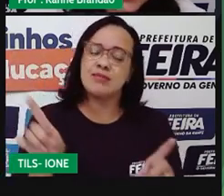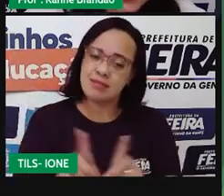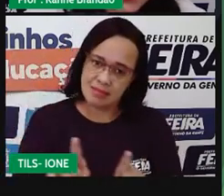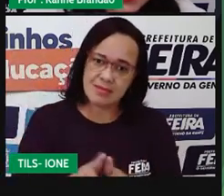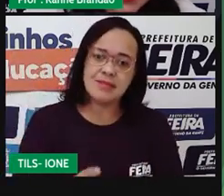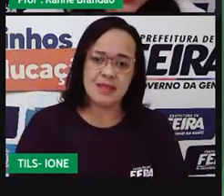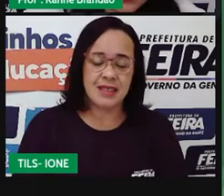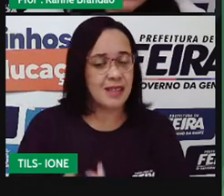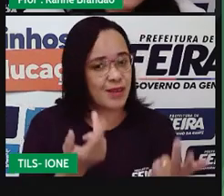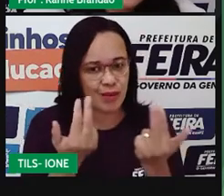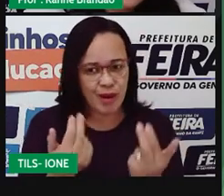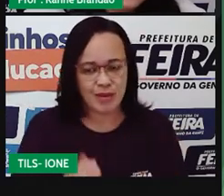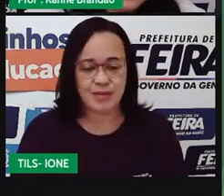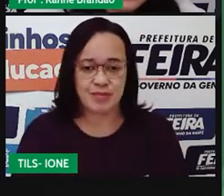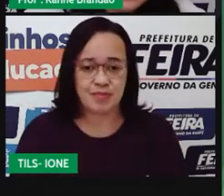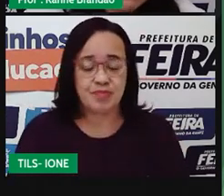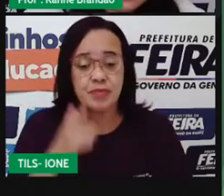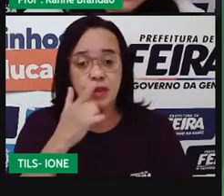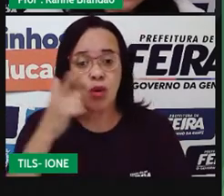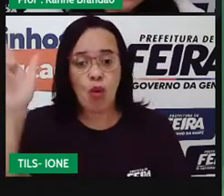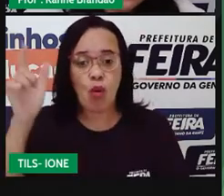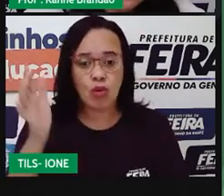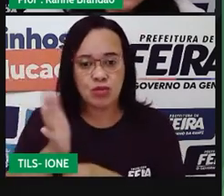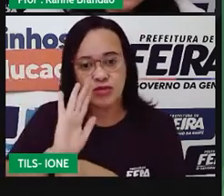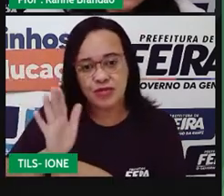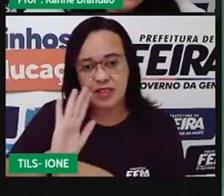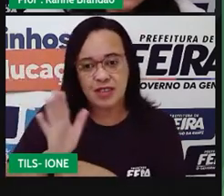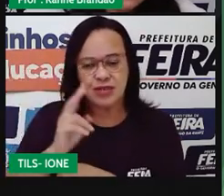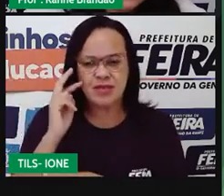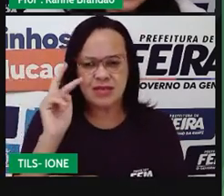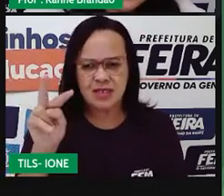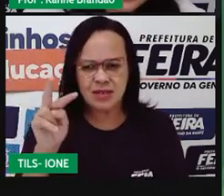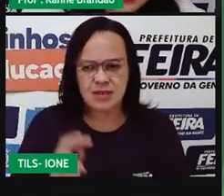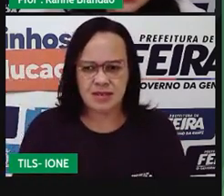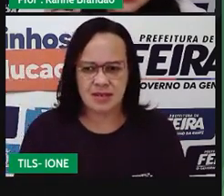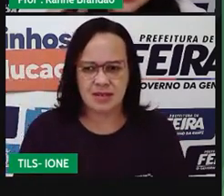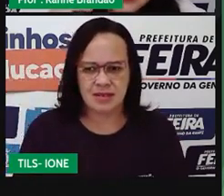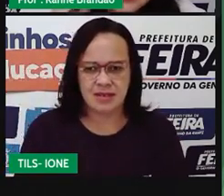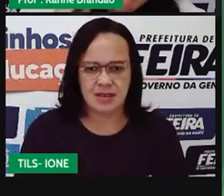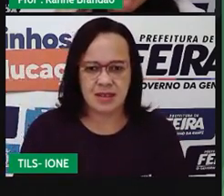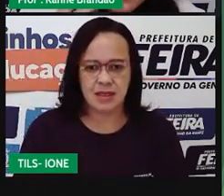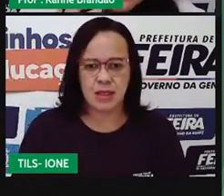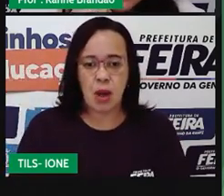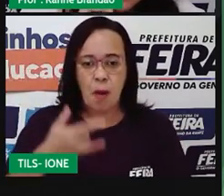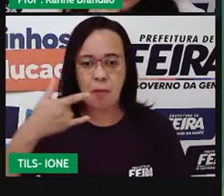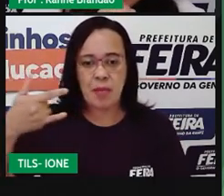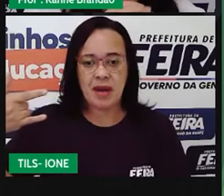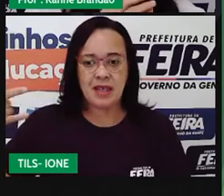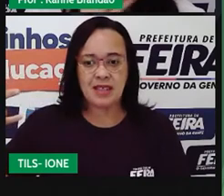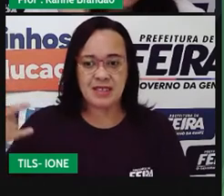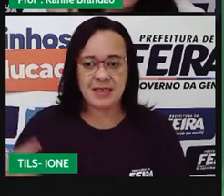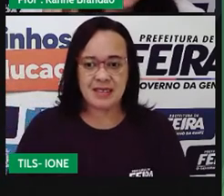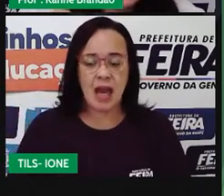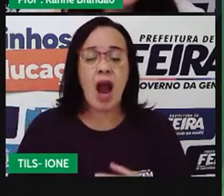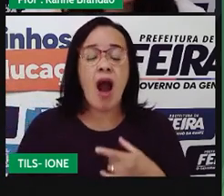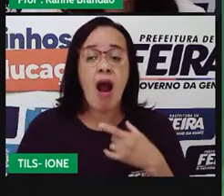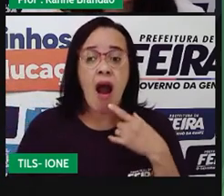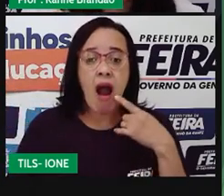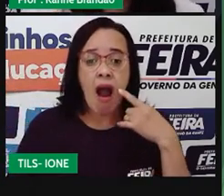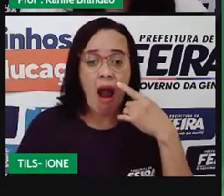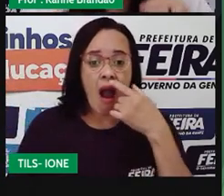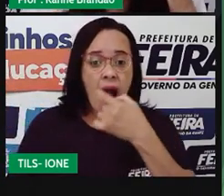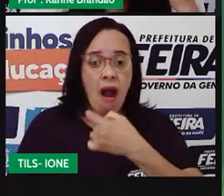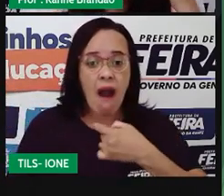Esse crustáceozinho aí, ó. O que ele está fazendo? Ele está limpando a boca